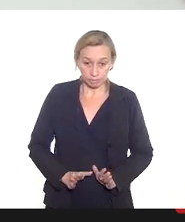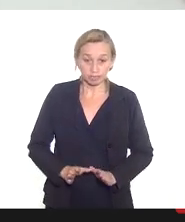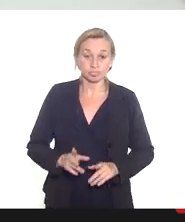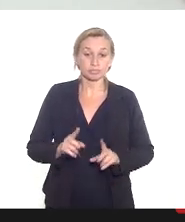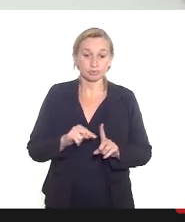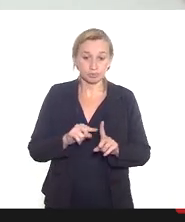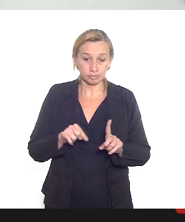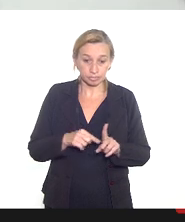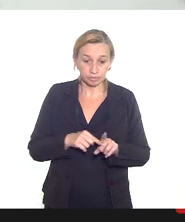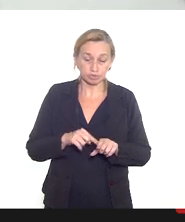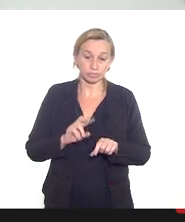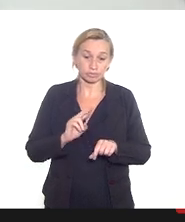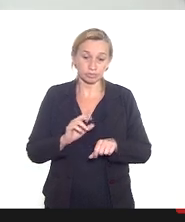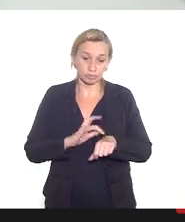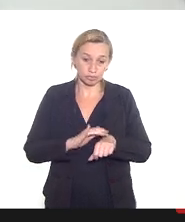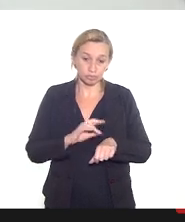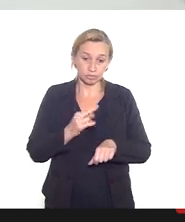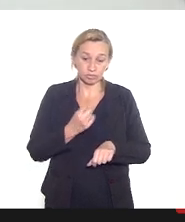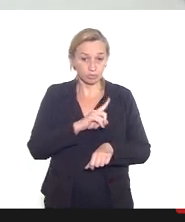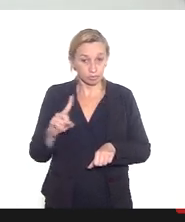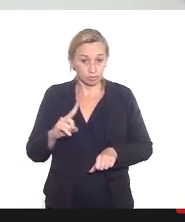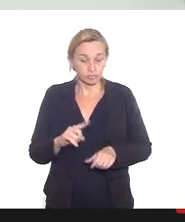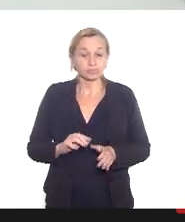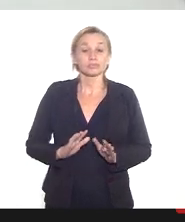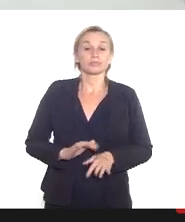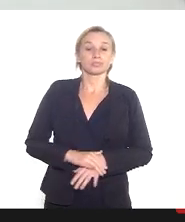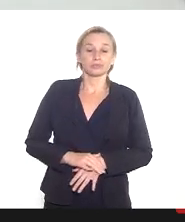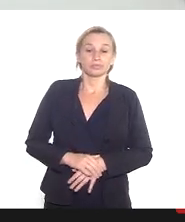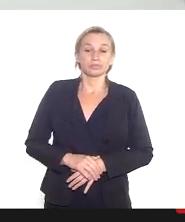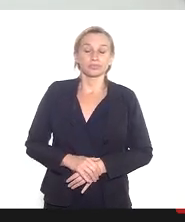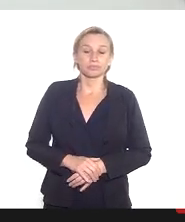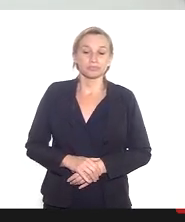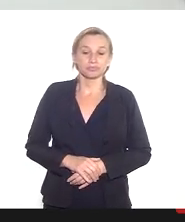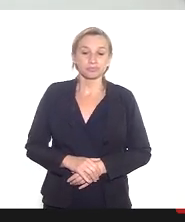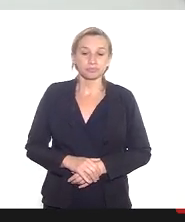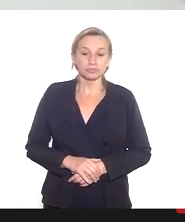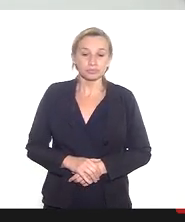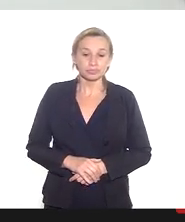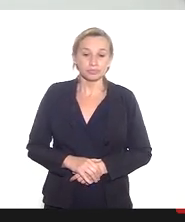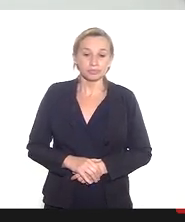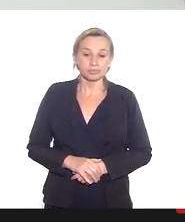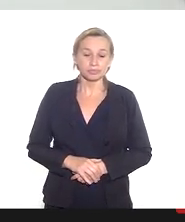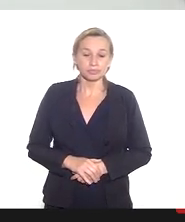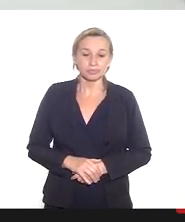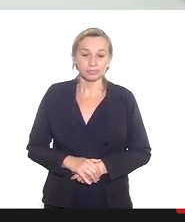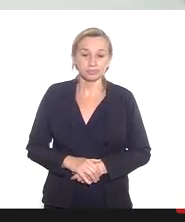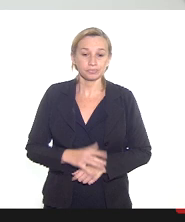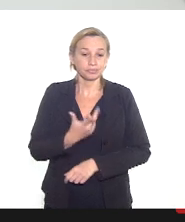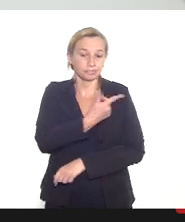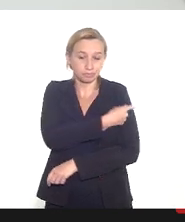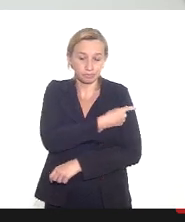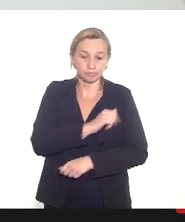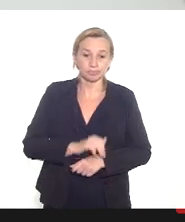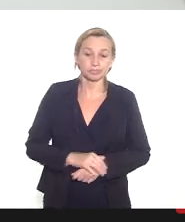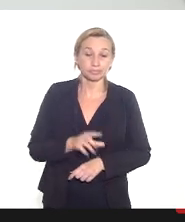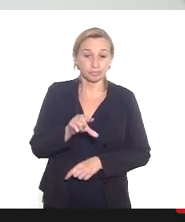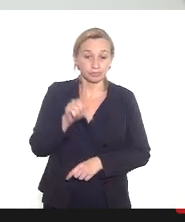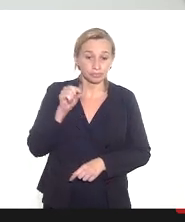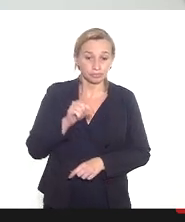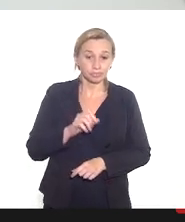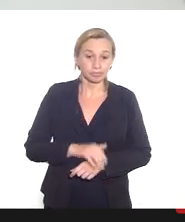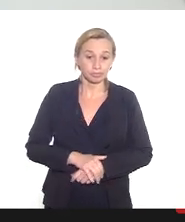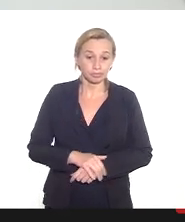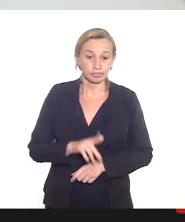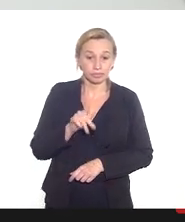é a vacinação de gestantes e puérperas com e sem comorbidades foi decidido que seria